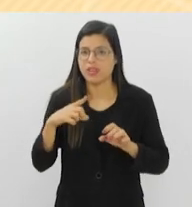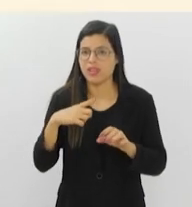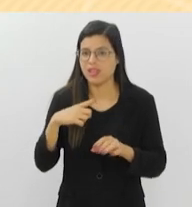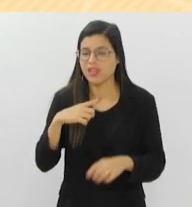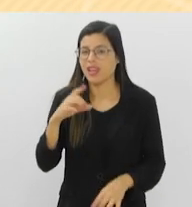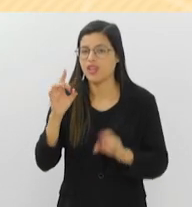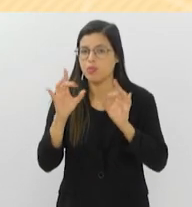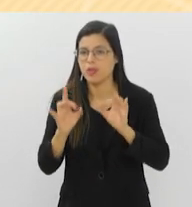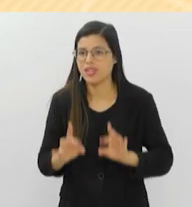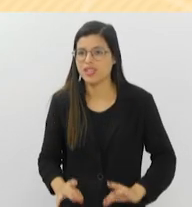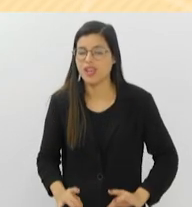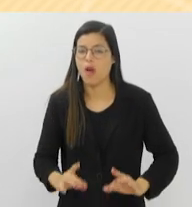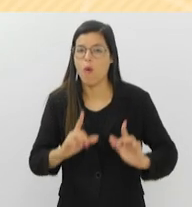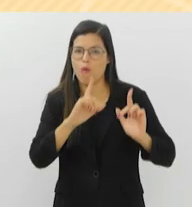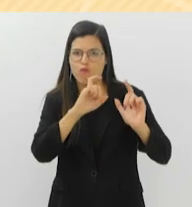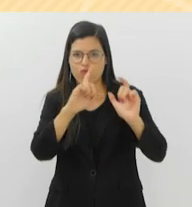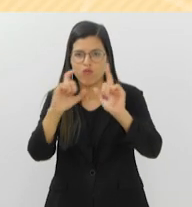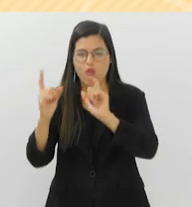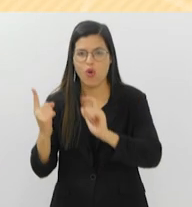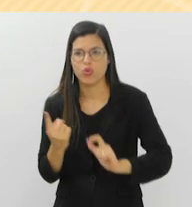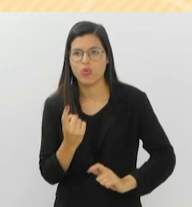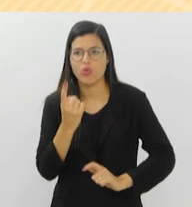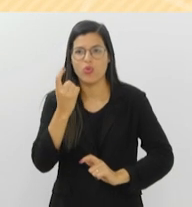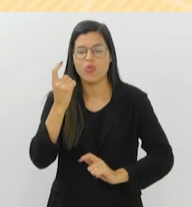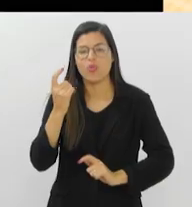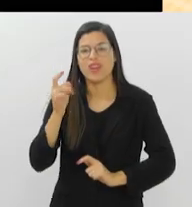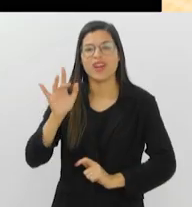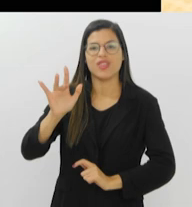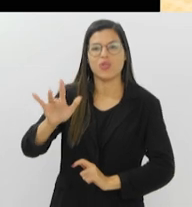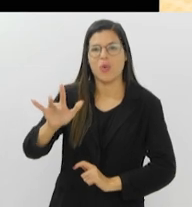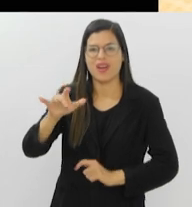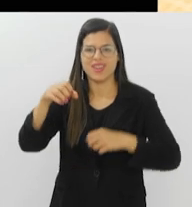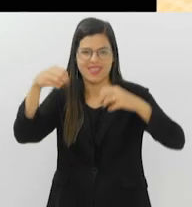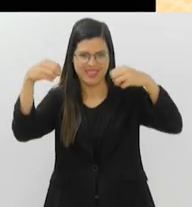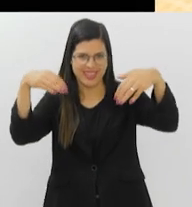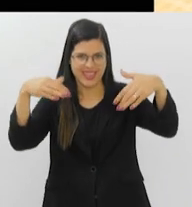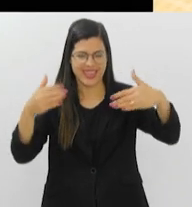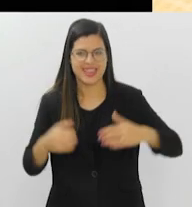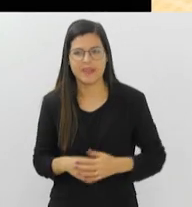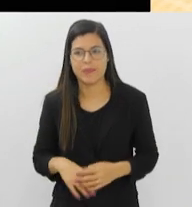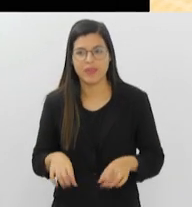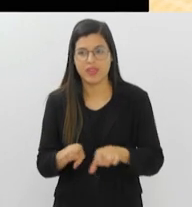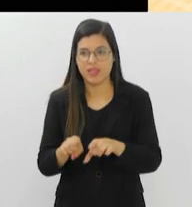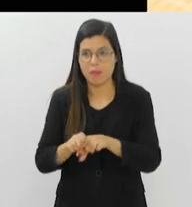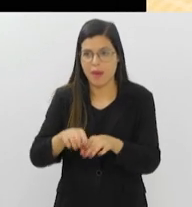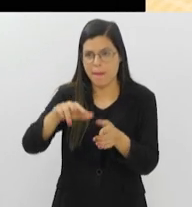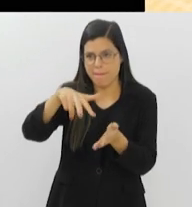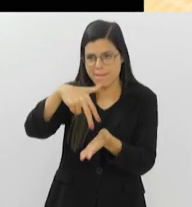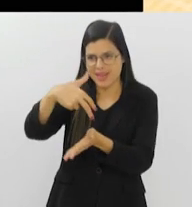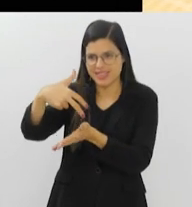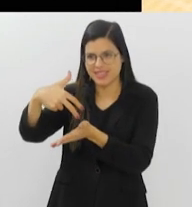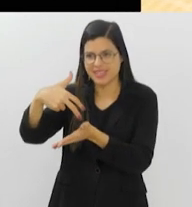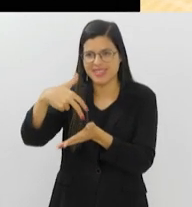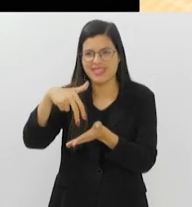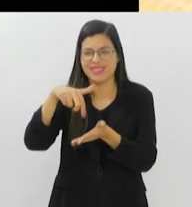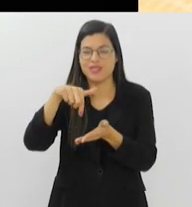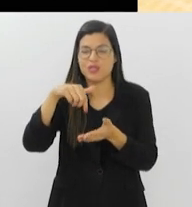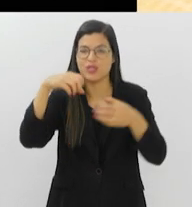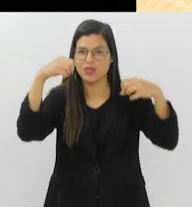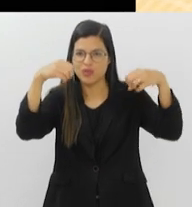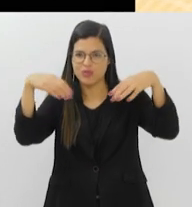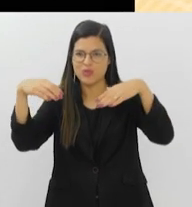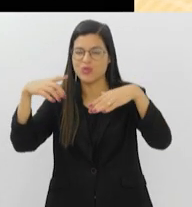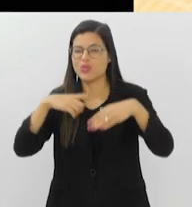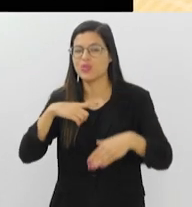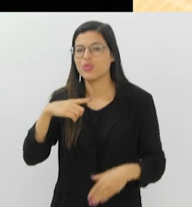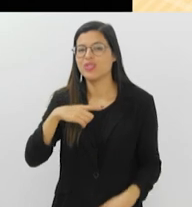capturando fotos únicas enquanto seguram as lanternas. Além disso, uma dança de luzes iluminará a fachada do MAC Niterói